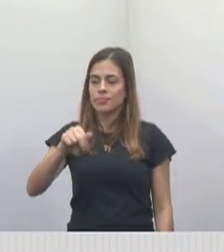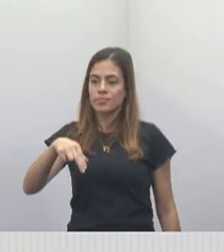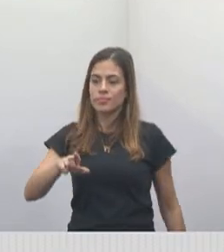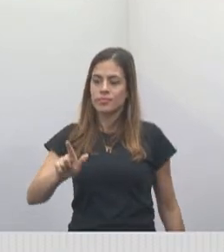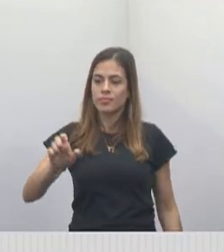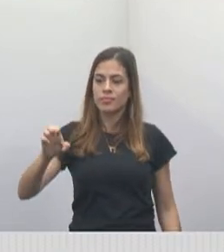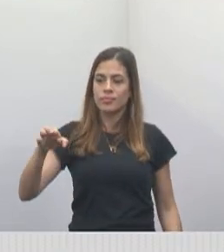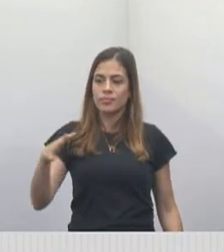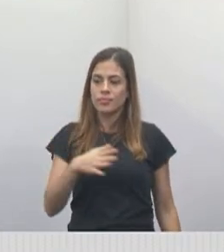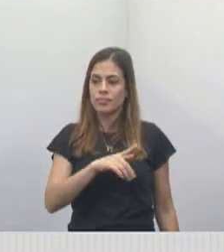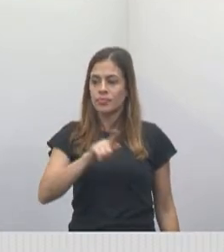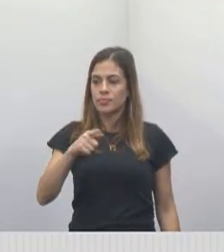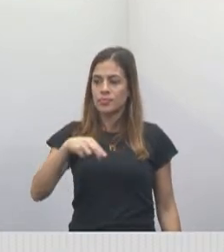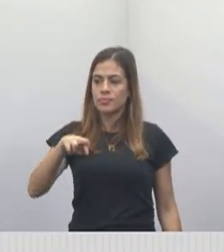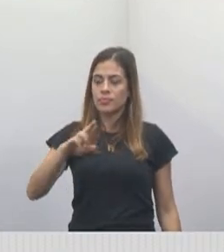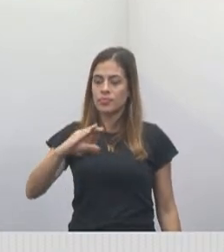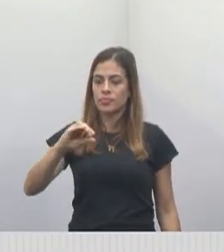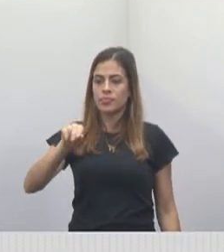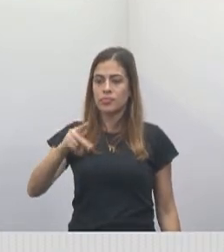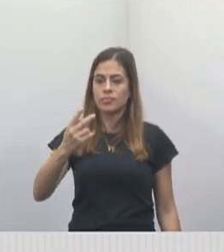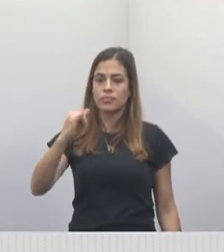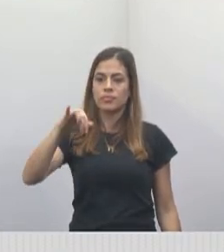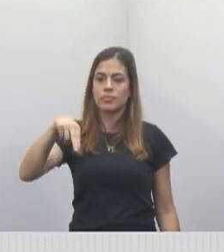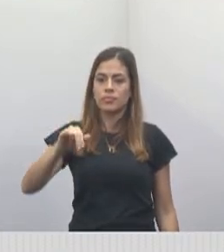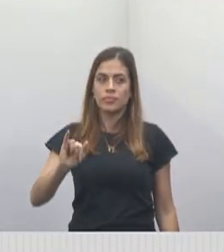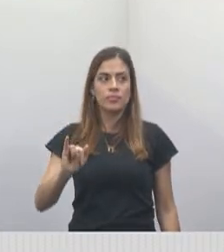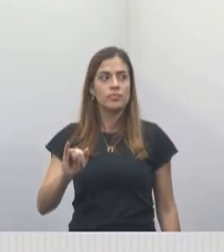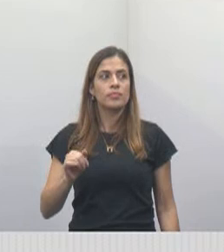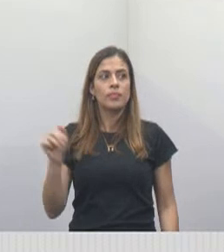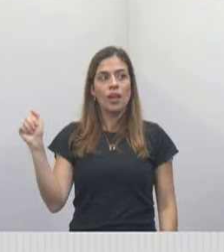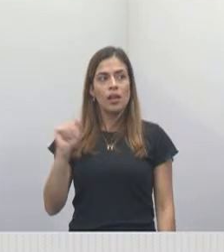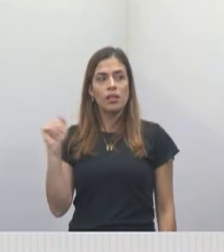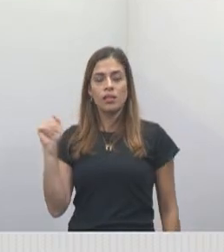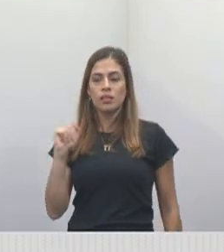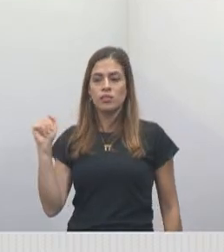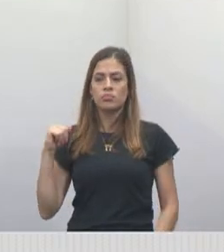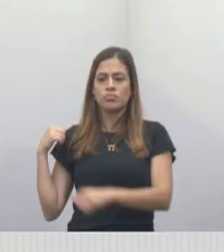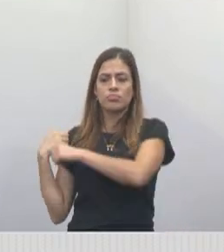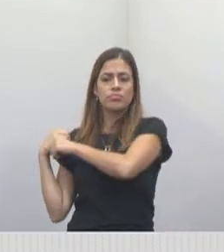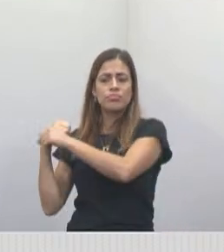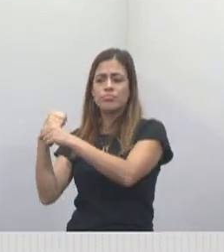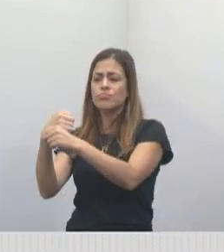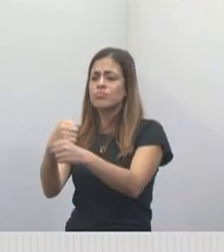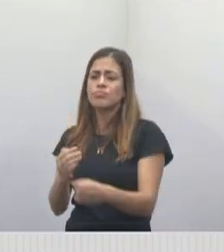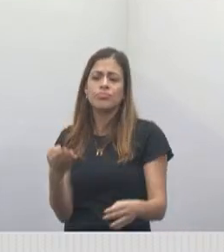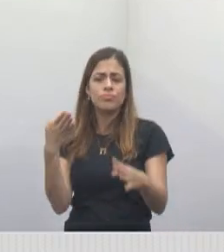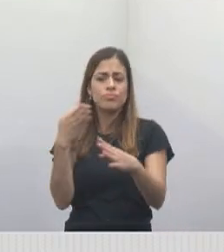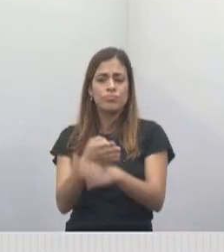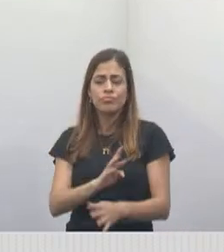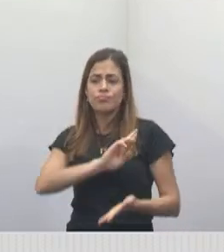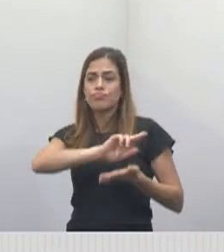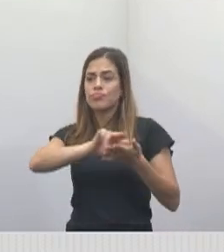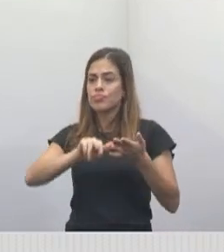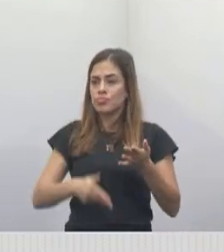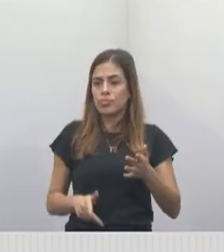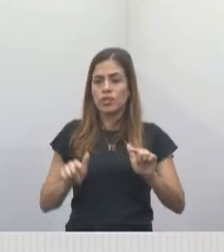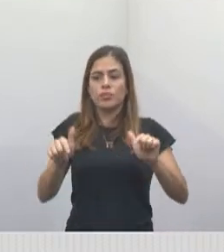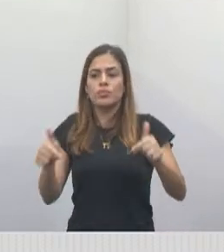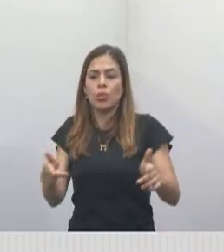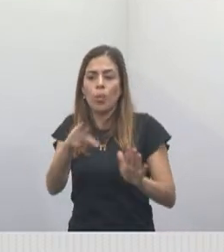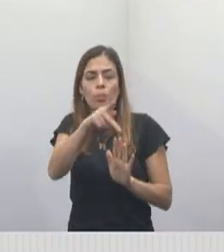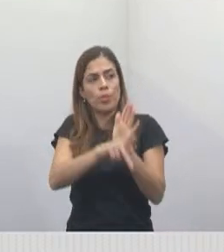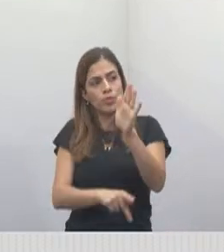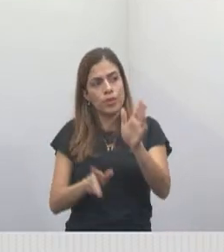que foi minha assessora por bons anos aqui, participou de muitas lutas, muitos projetos comigo aqui na Câmara